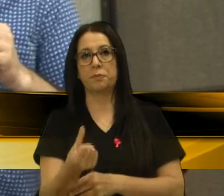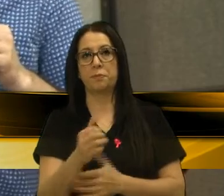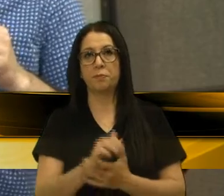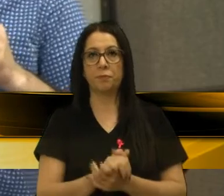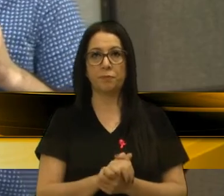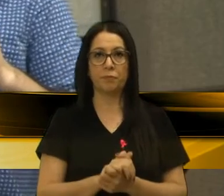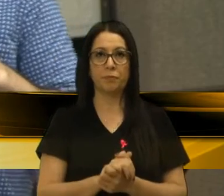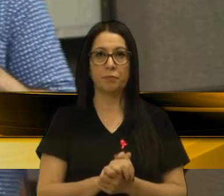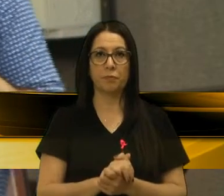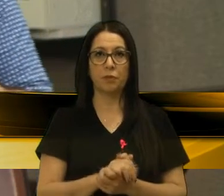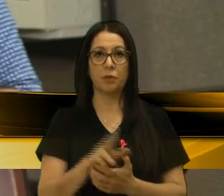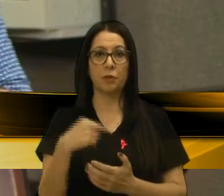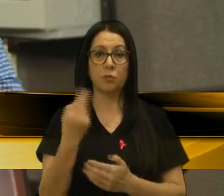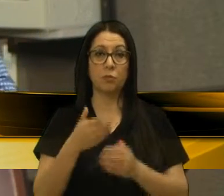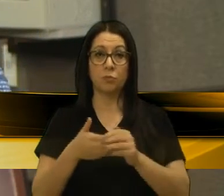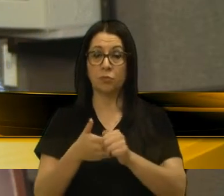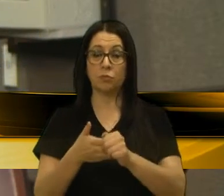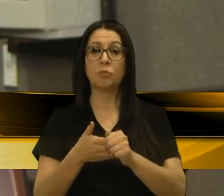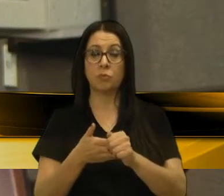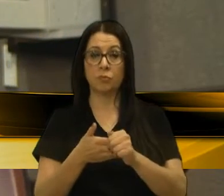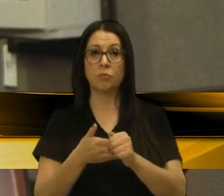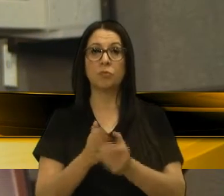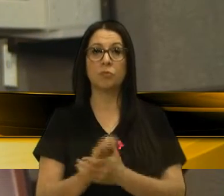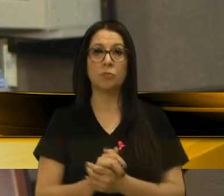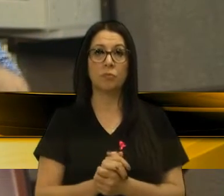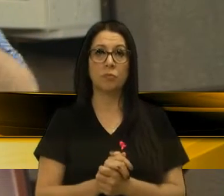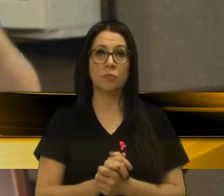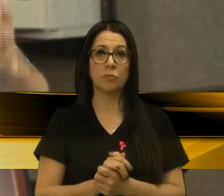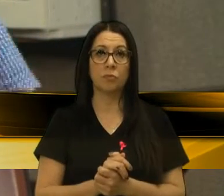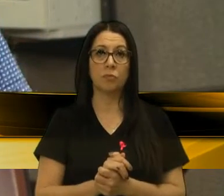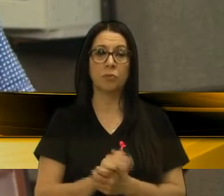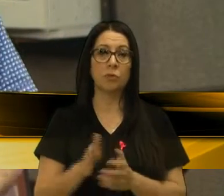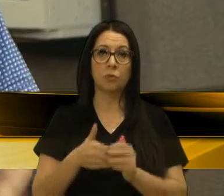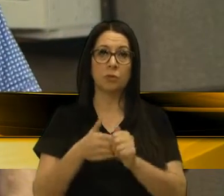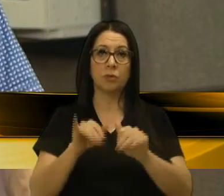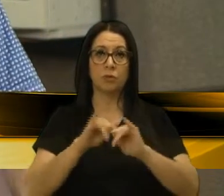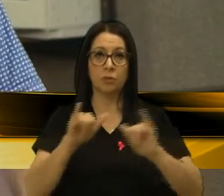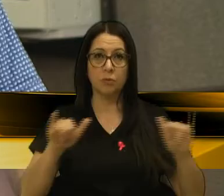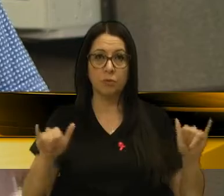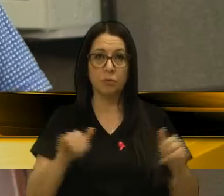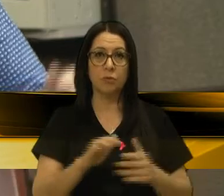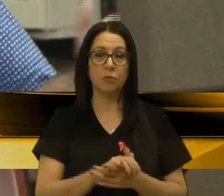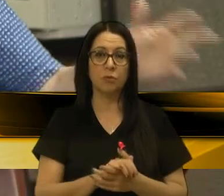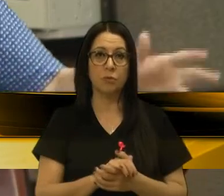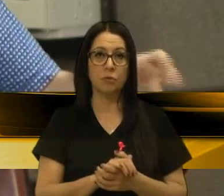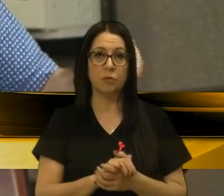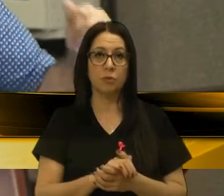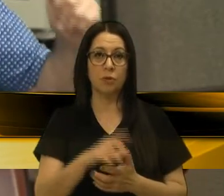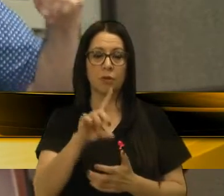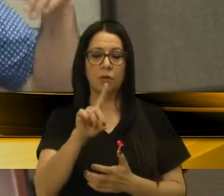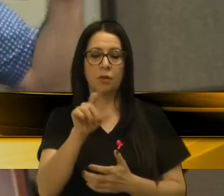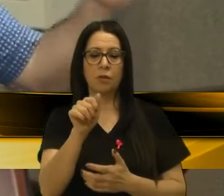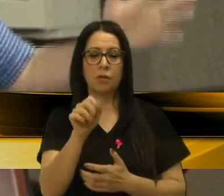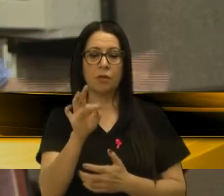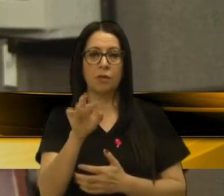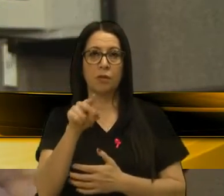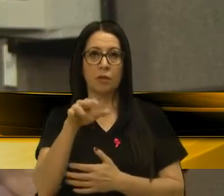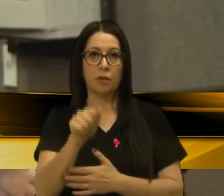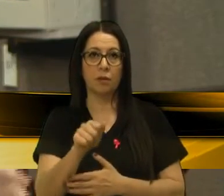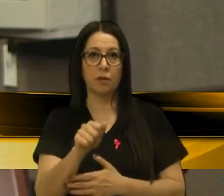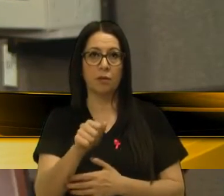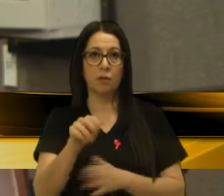E quem nos acompanha, quem acompanha o noticiário, acompanha o da Atena, aquele outro programa